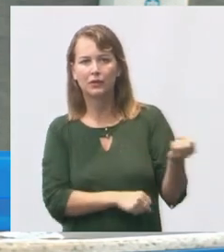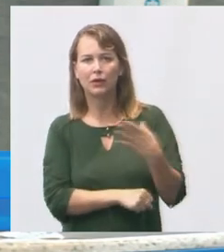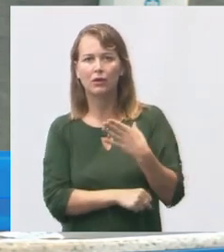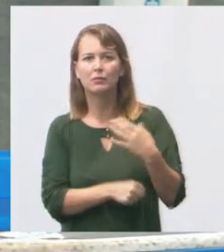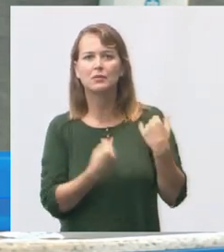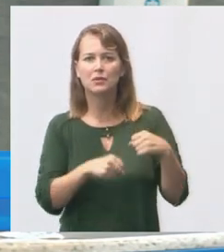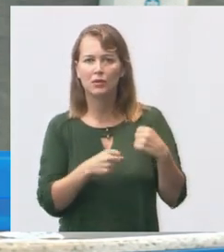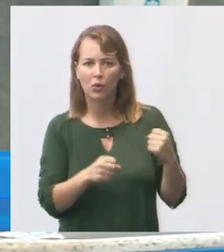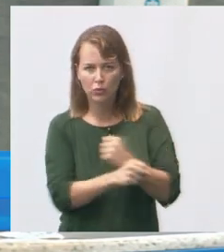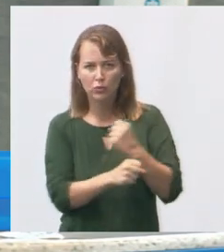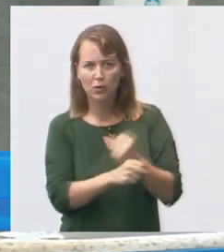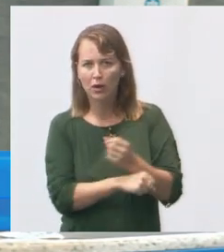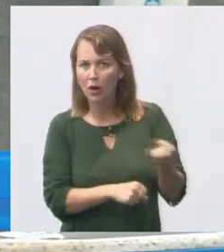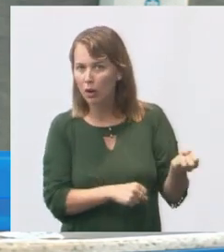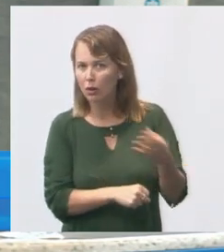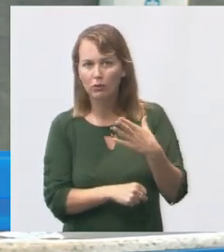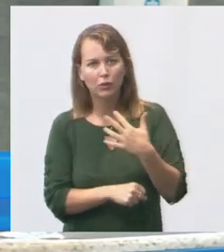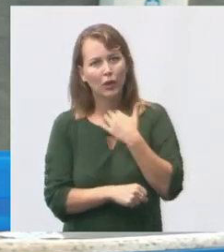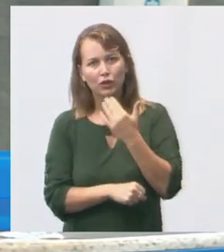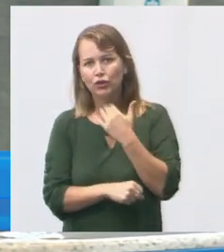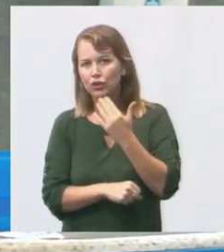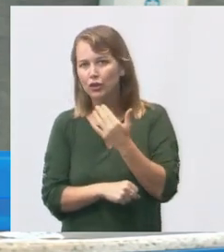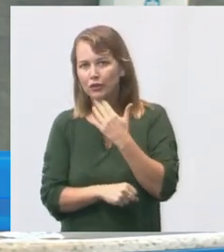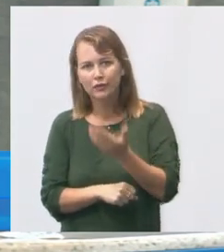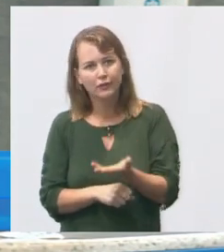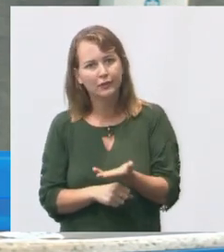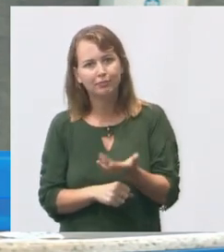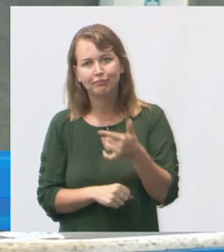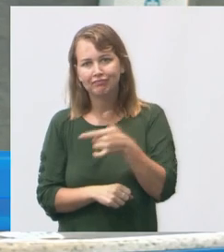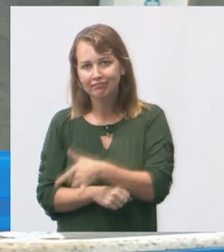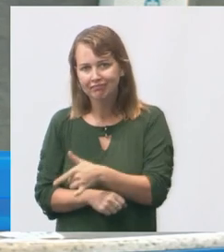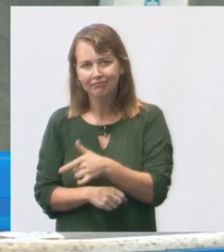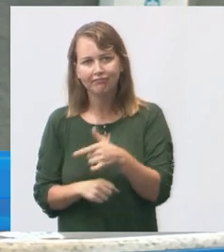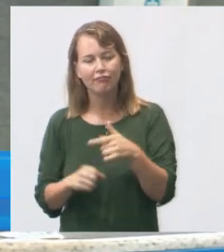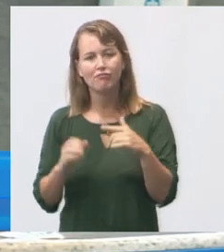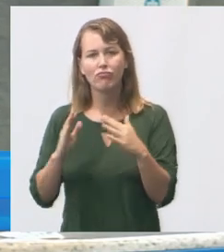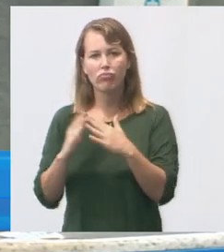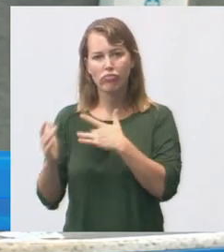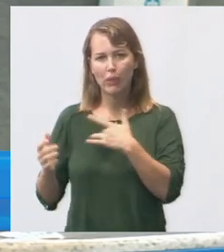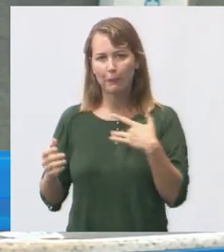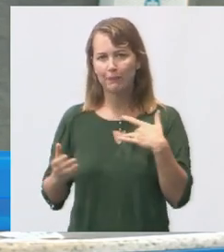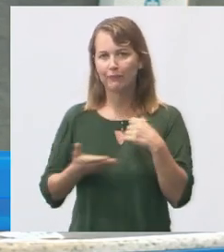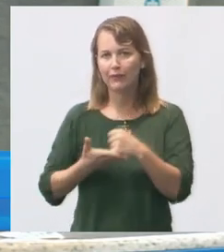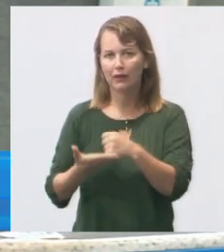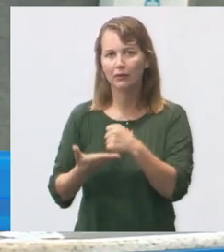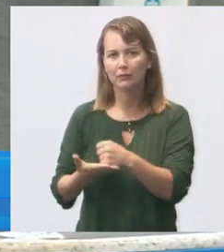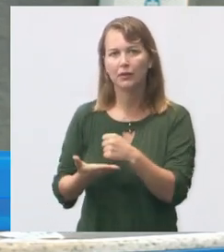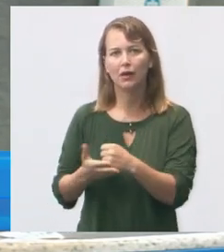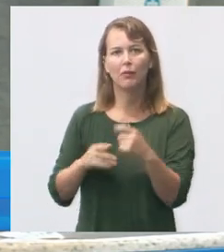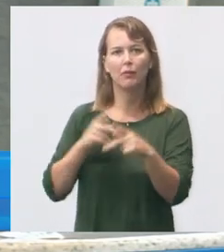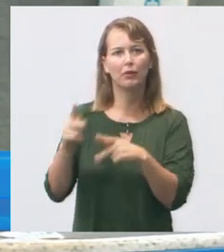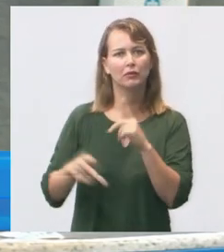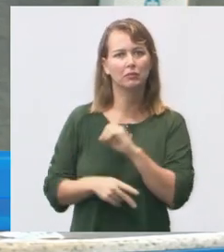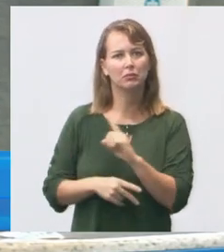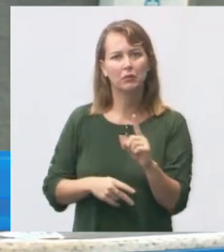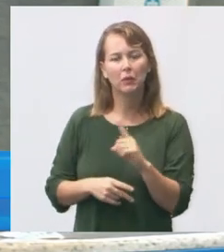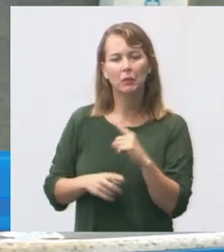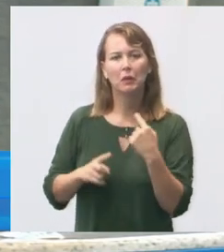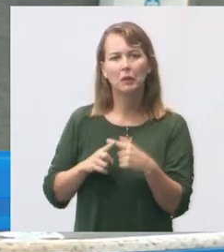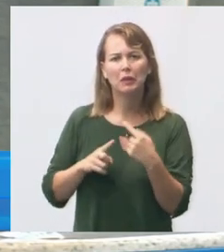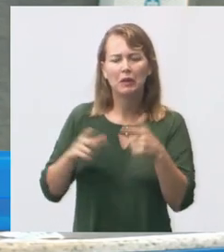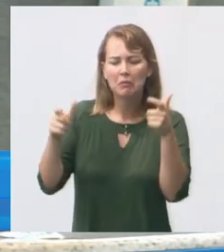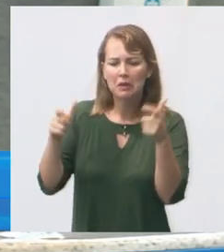que construir uma nova unidade ali não comporta também mais atender aquela população um lugar antigo